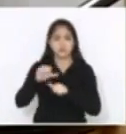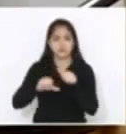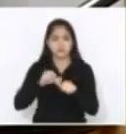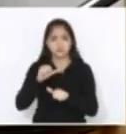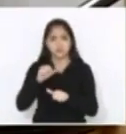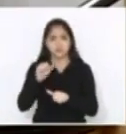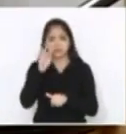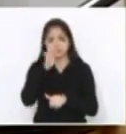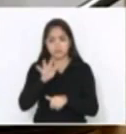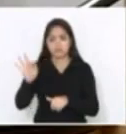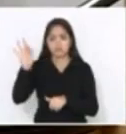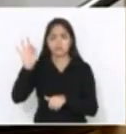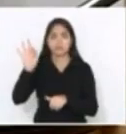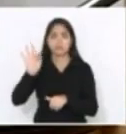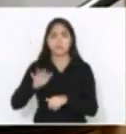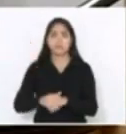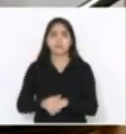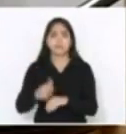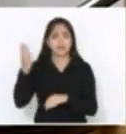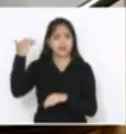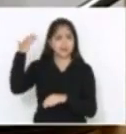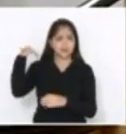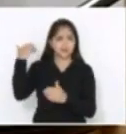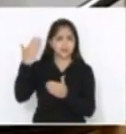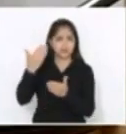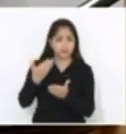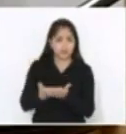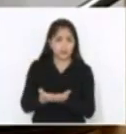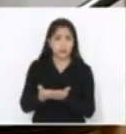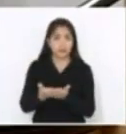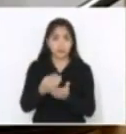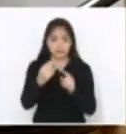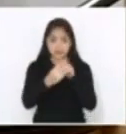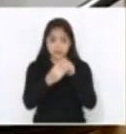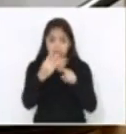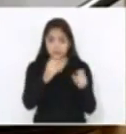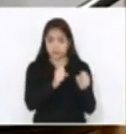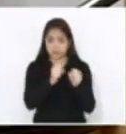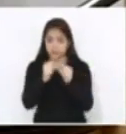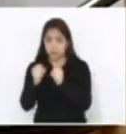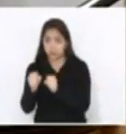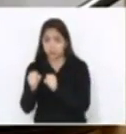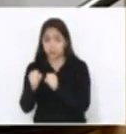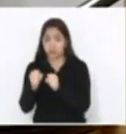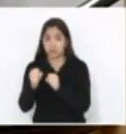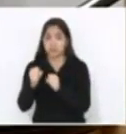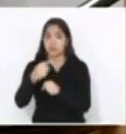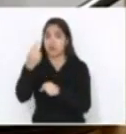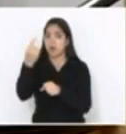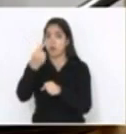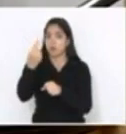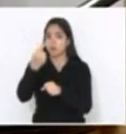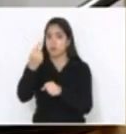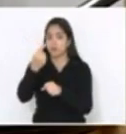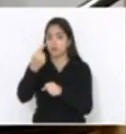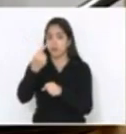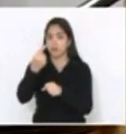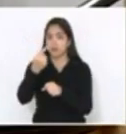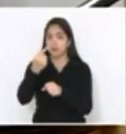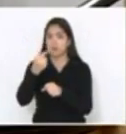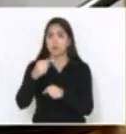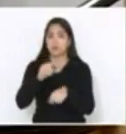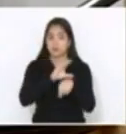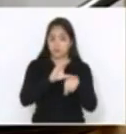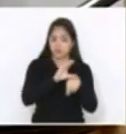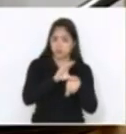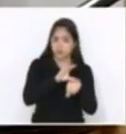rei. E desde aquela época, um dos três poderes é o legislativo e é o primeiro colocado, está na Constituição Brasileira, no